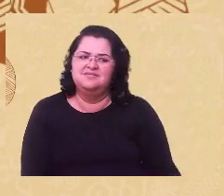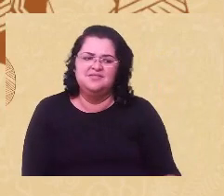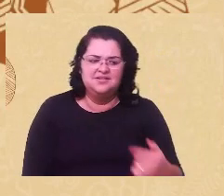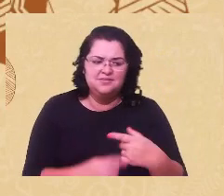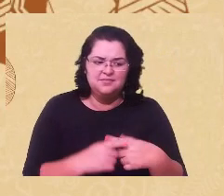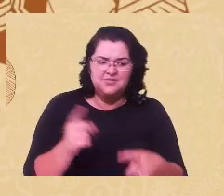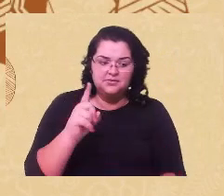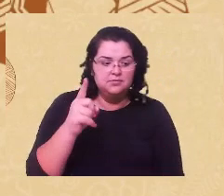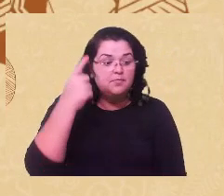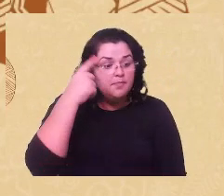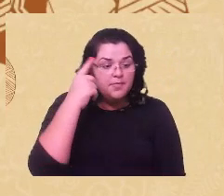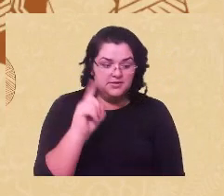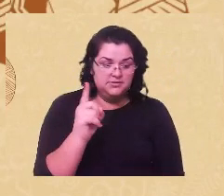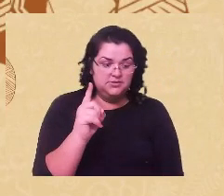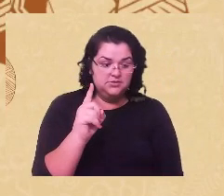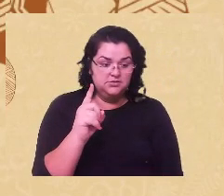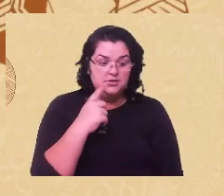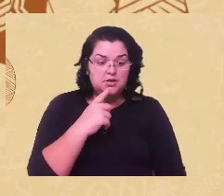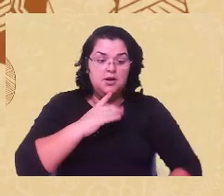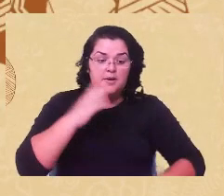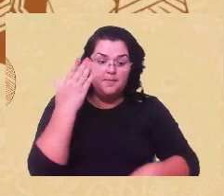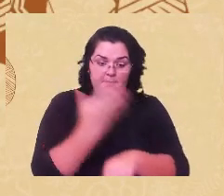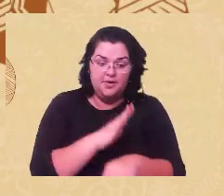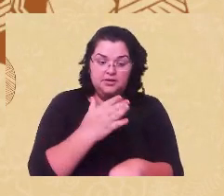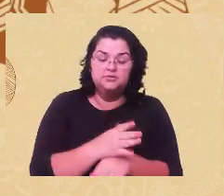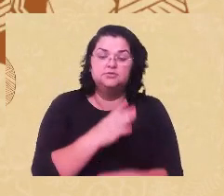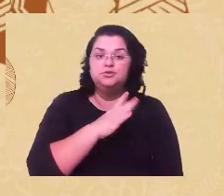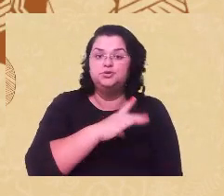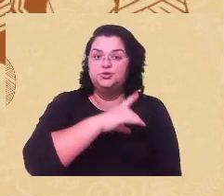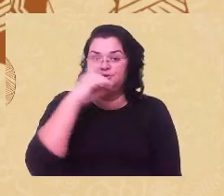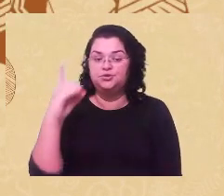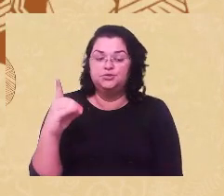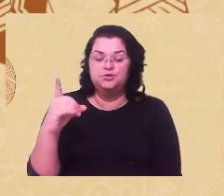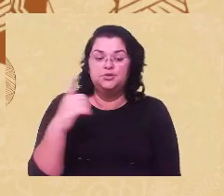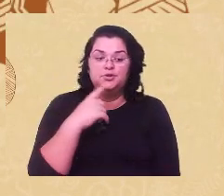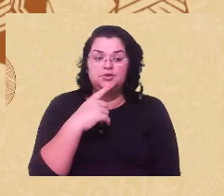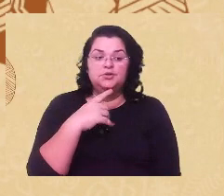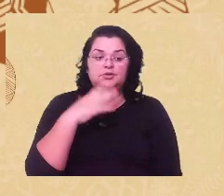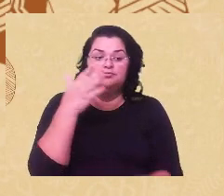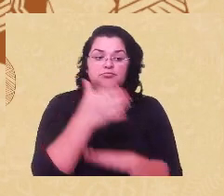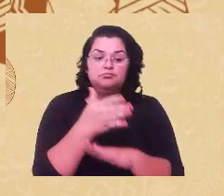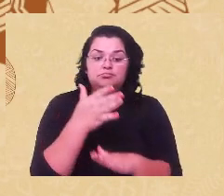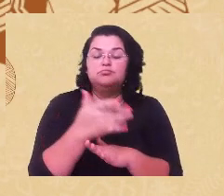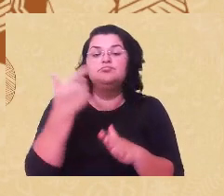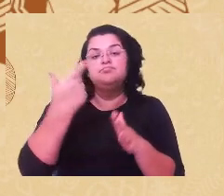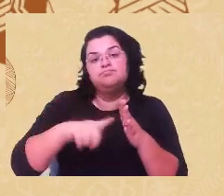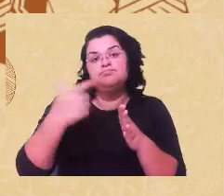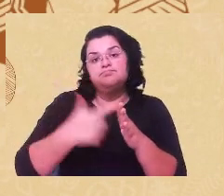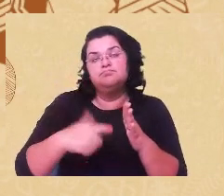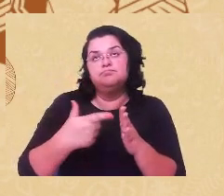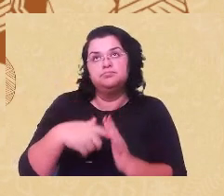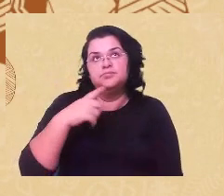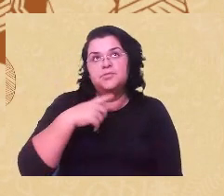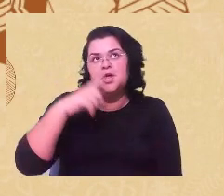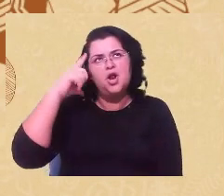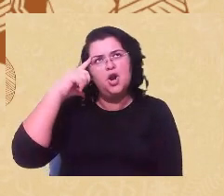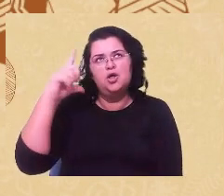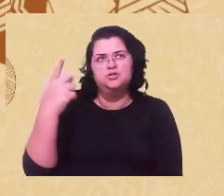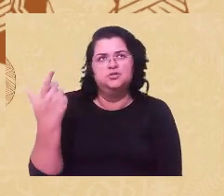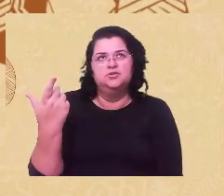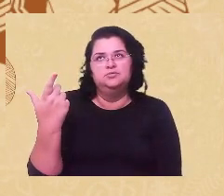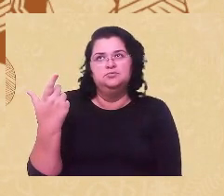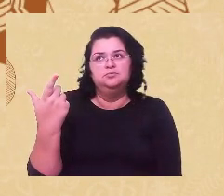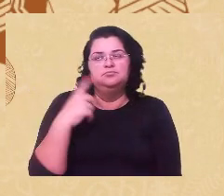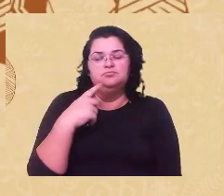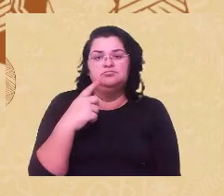pensa, mas na nossa prática cotidiana, muitas vezes, nós acessamos e repetimos essas lógicas, porque isso é o que está dado, né? Então,